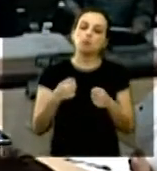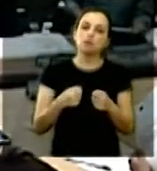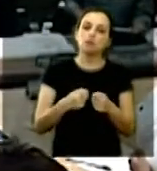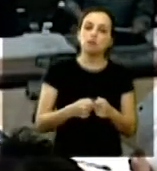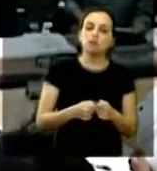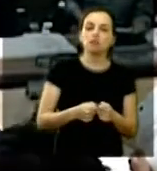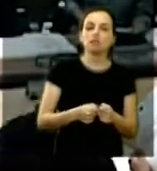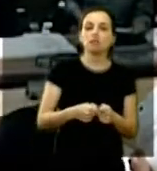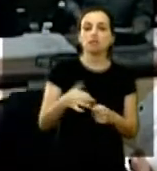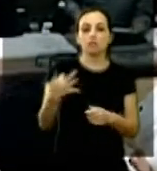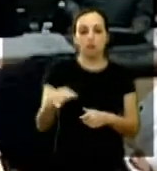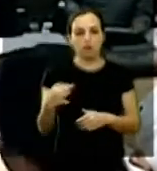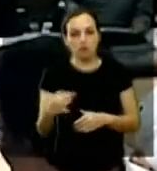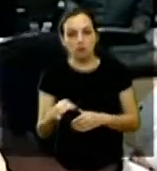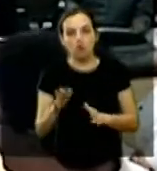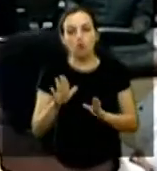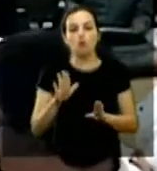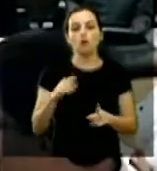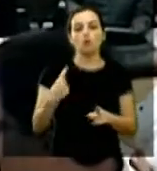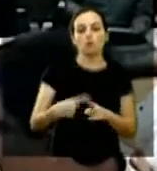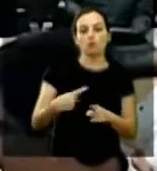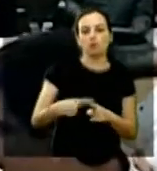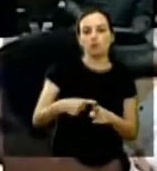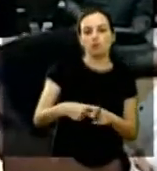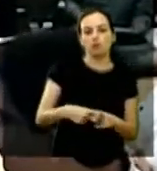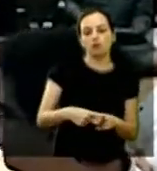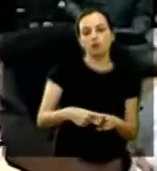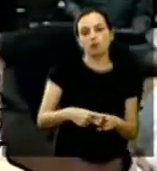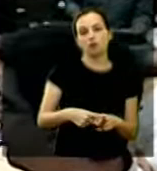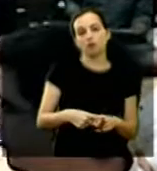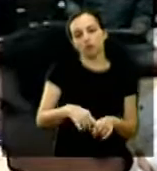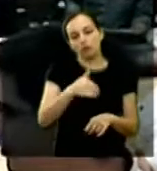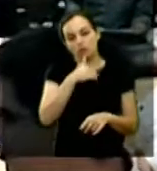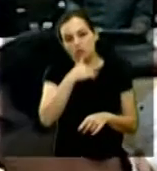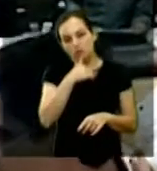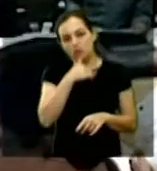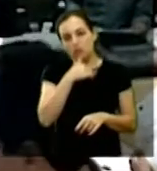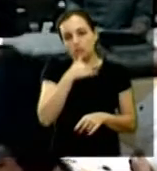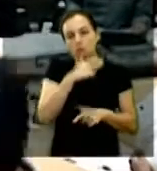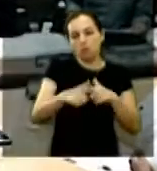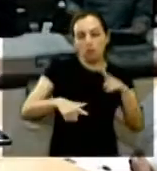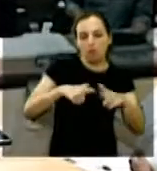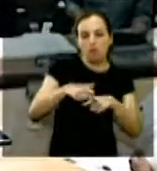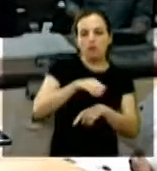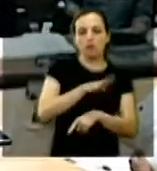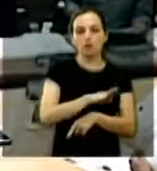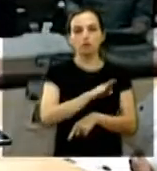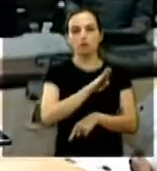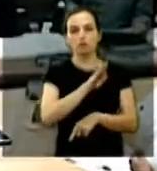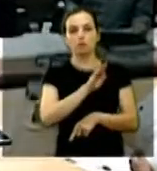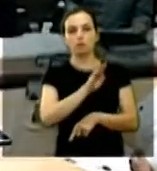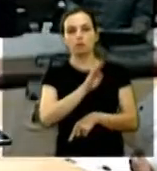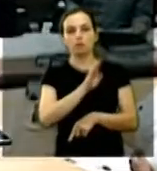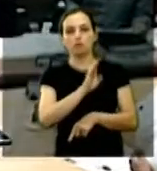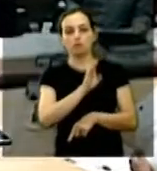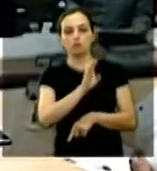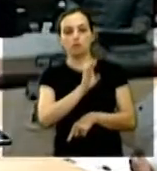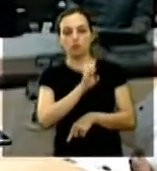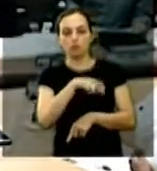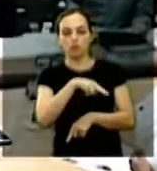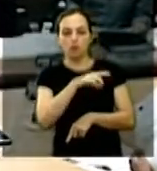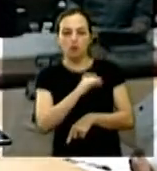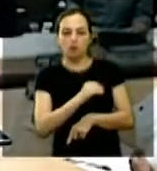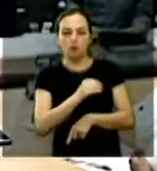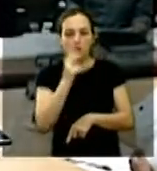parabéns pela iniciativa porque dá dó às vezes eu trabalhei em Bueno fiquei um ano e meio lá eu via as pessoas passarem e jogarem